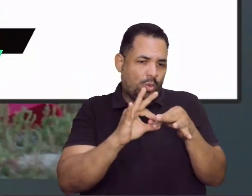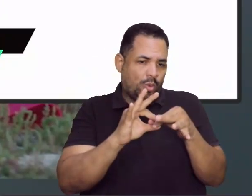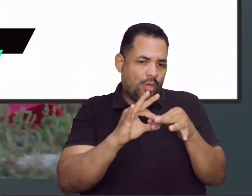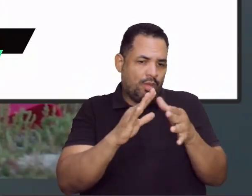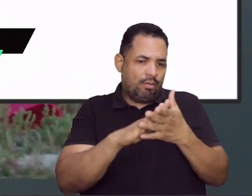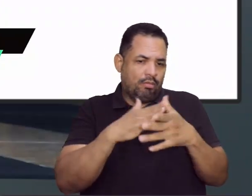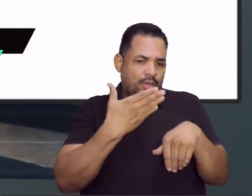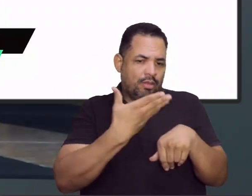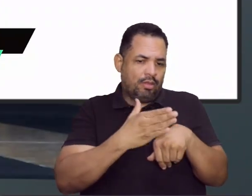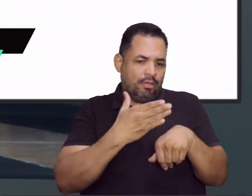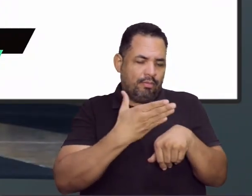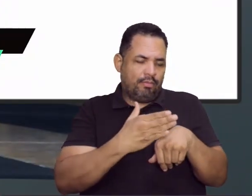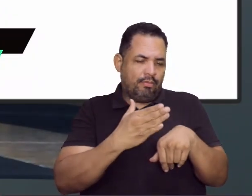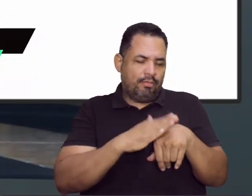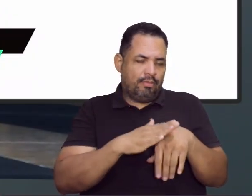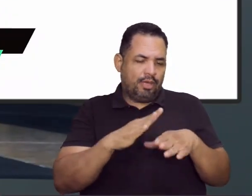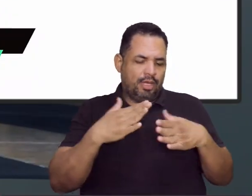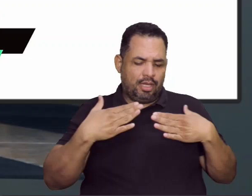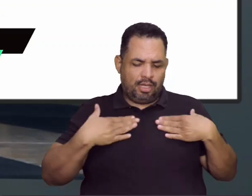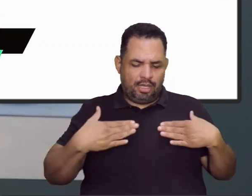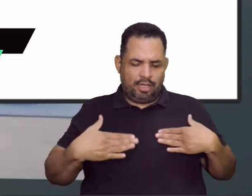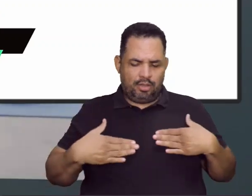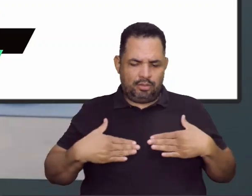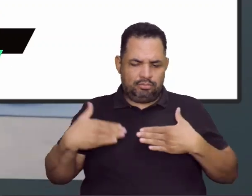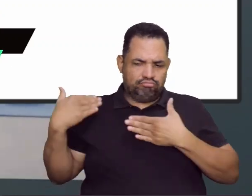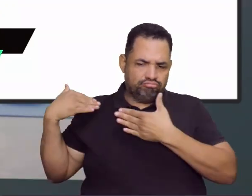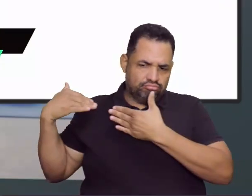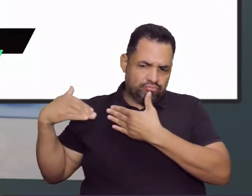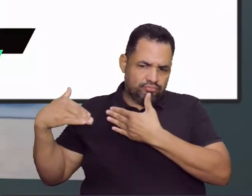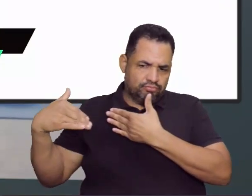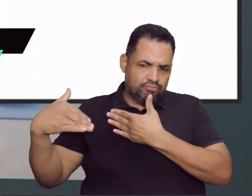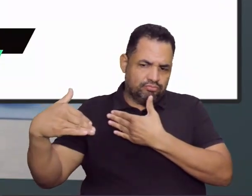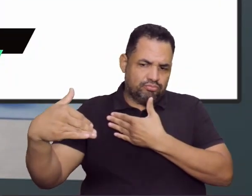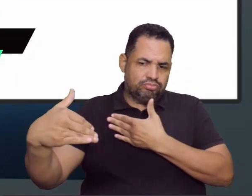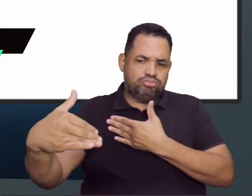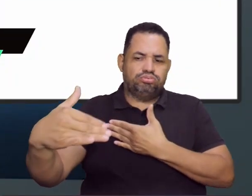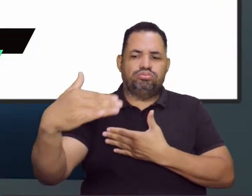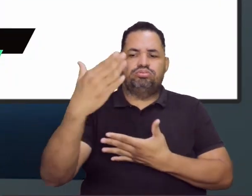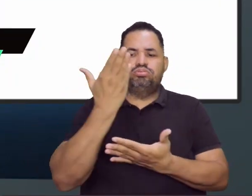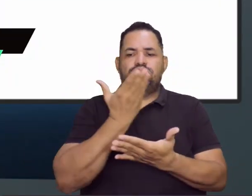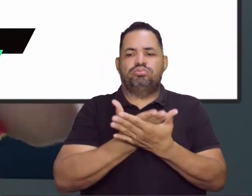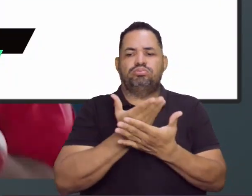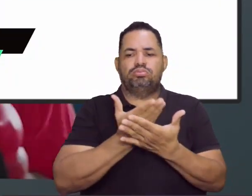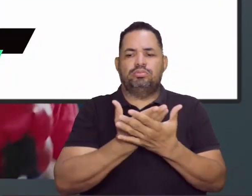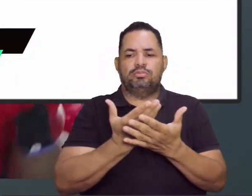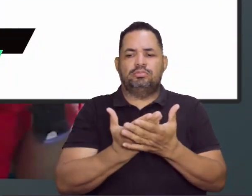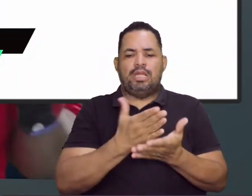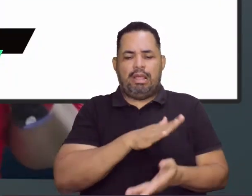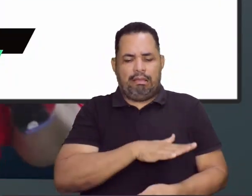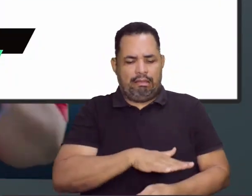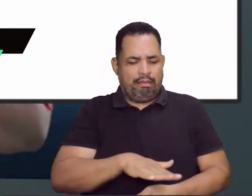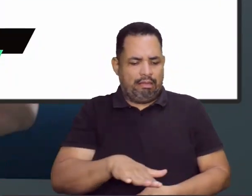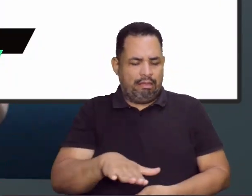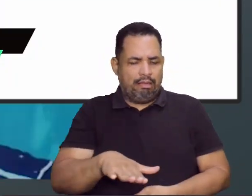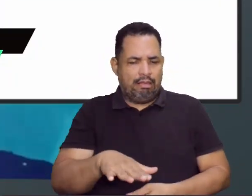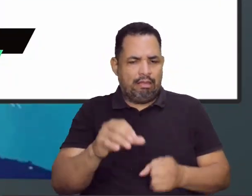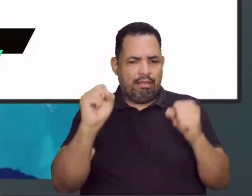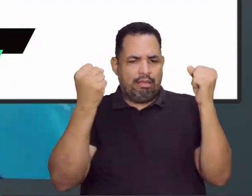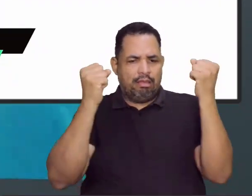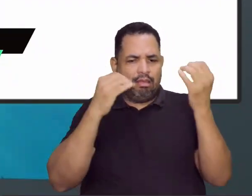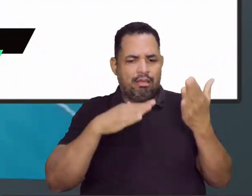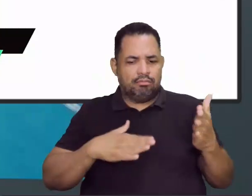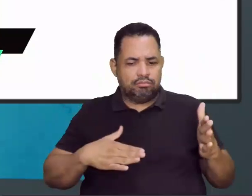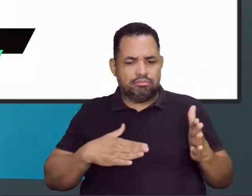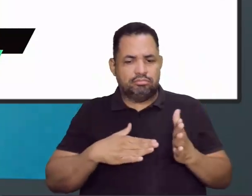práticas corporais ao longo das nossas aulas de educação física, desde a infância até a